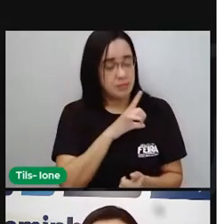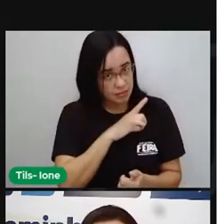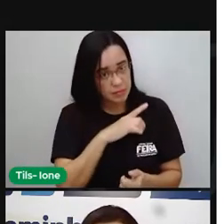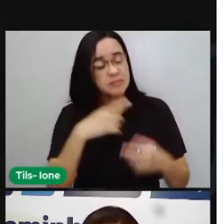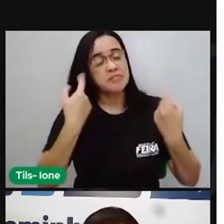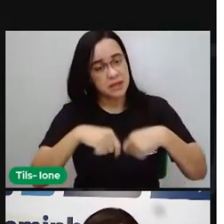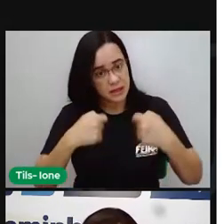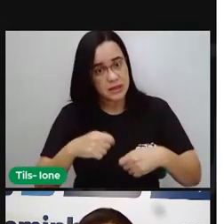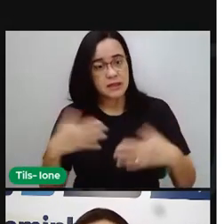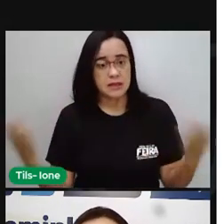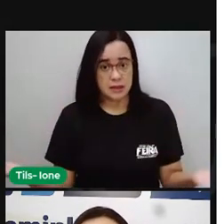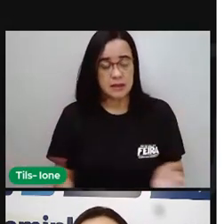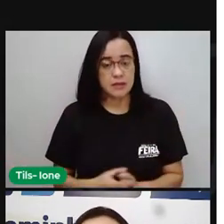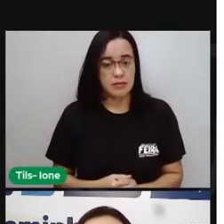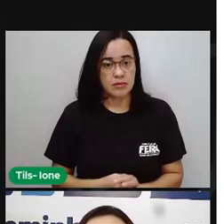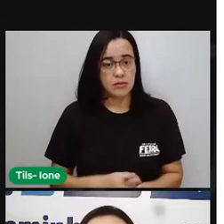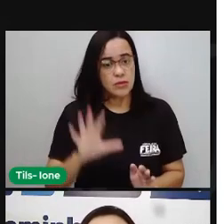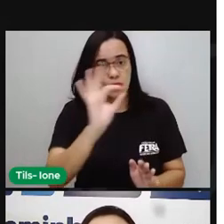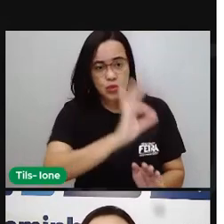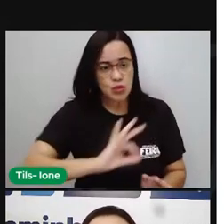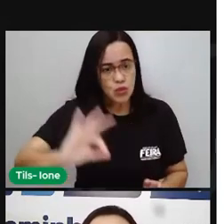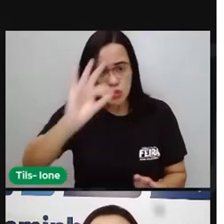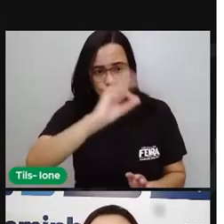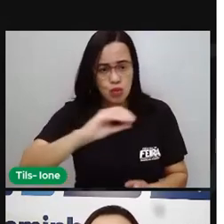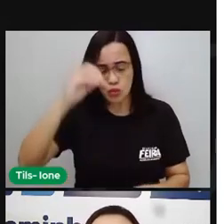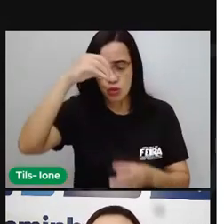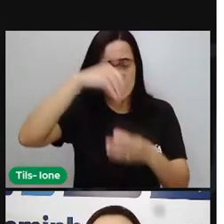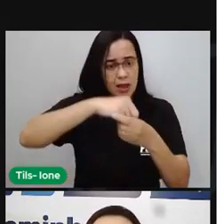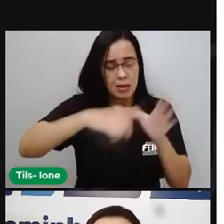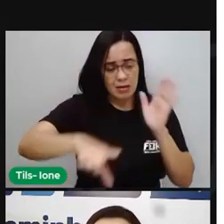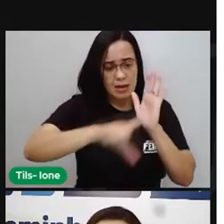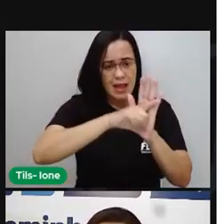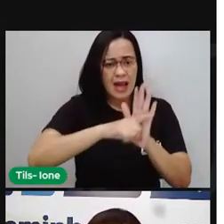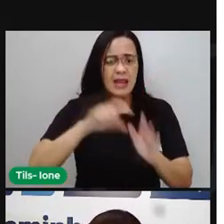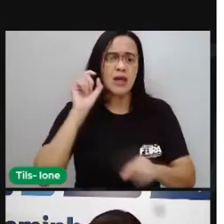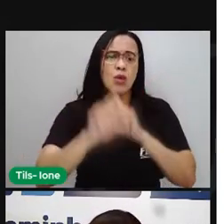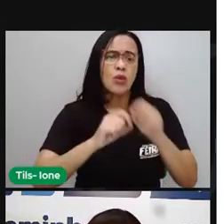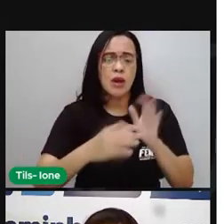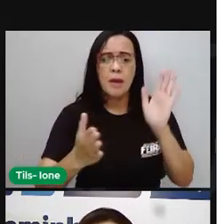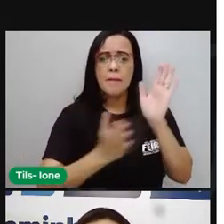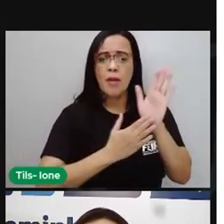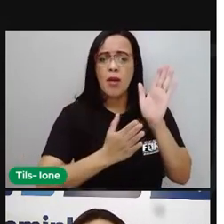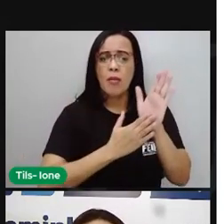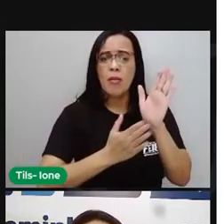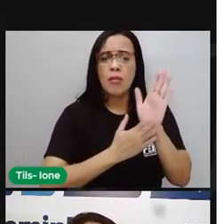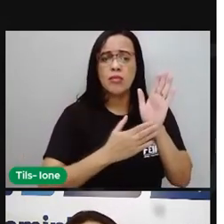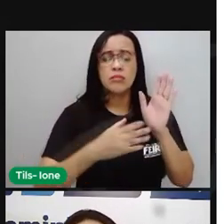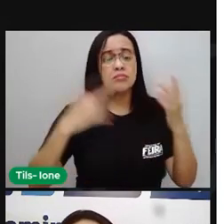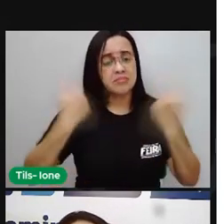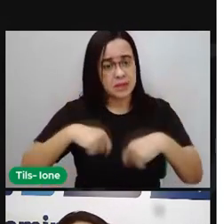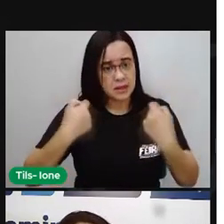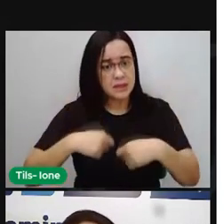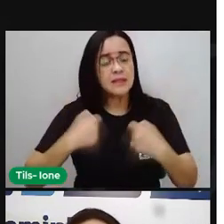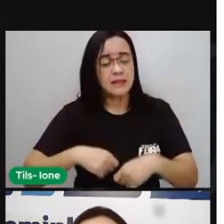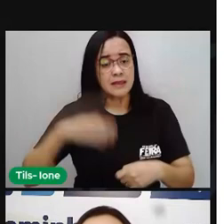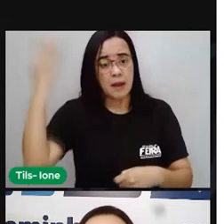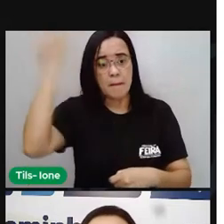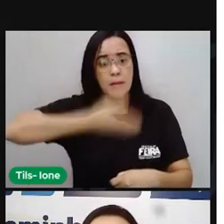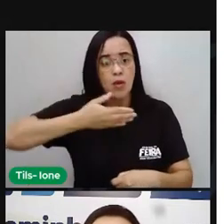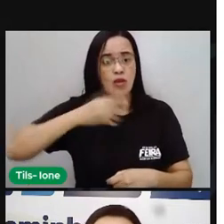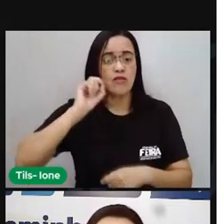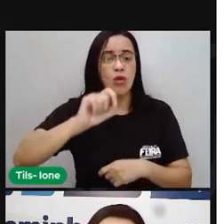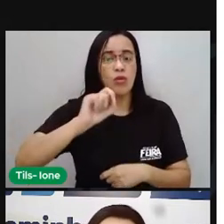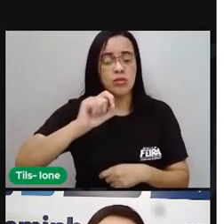propostas práticas para que as pessoas idosas, elas sejam bem tratadas e tenham aí algumas garantias para